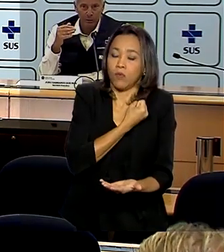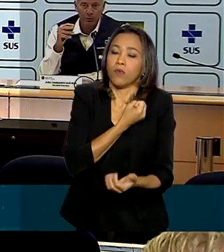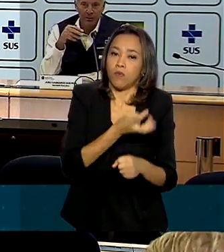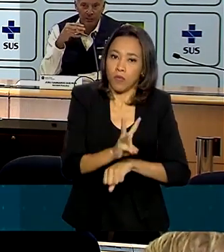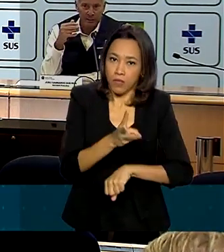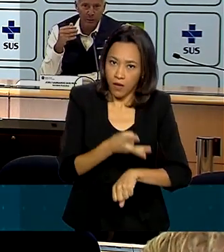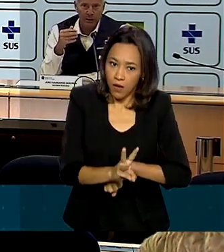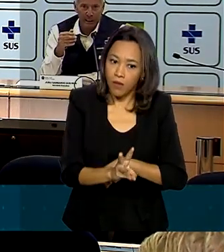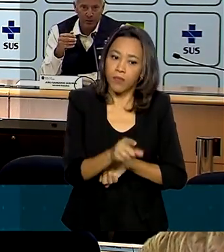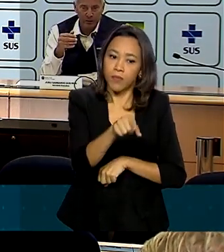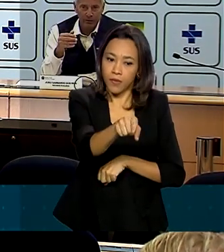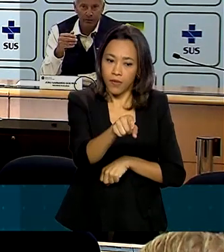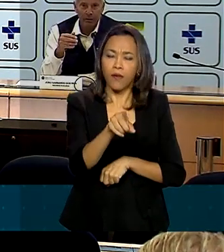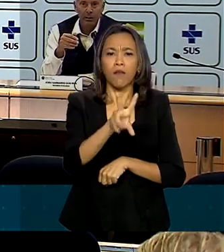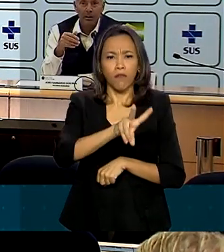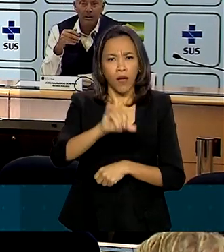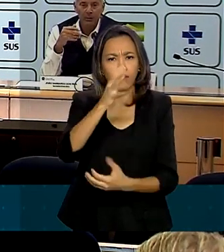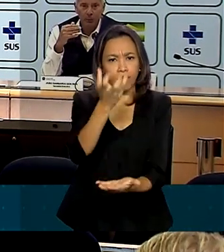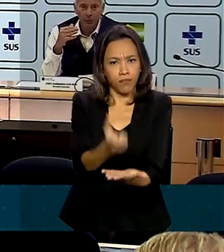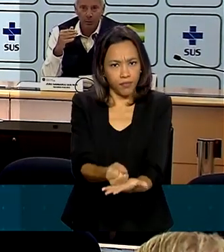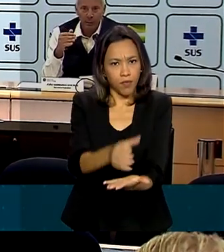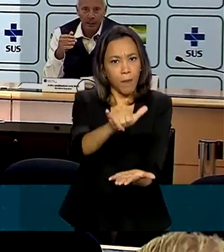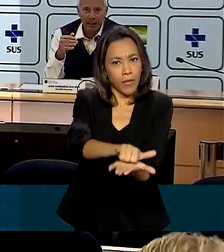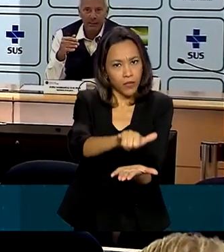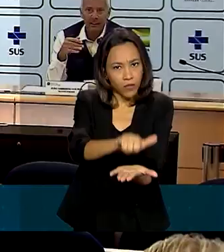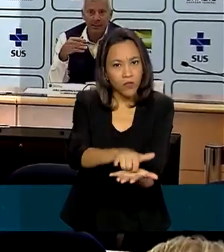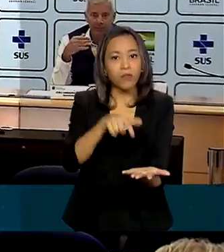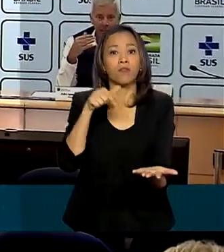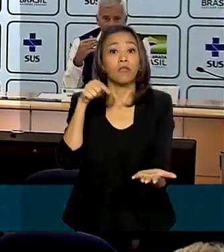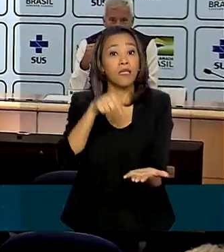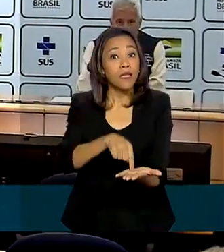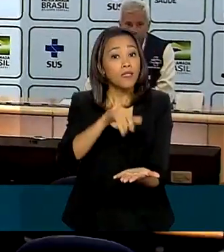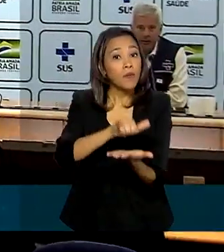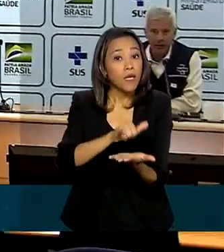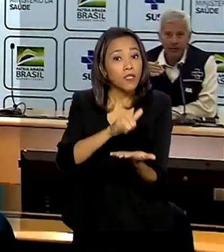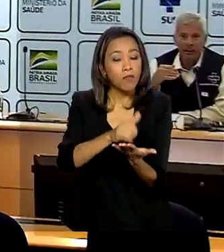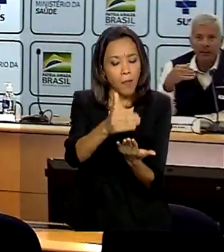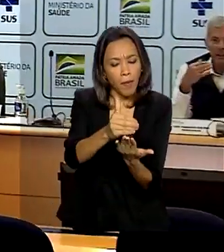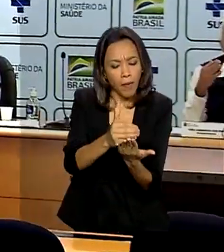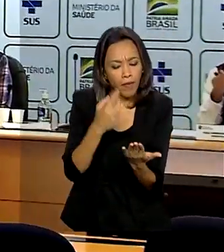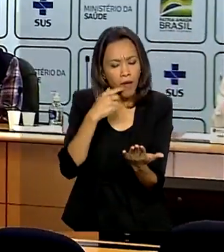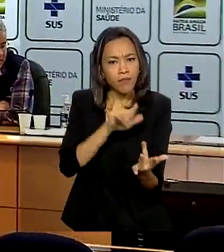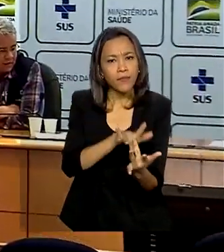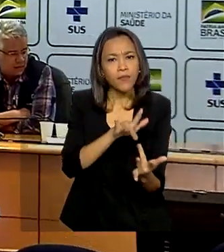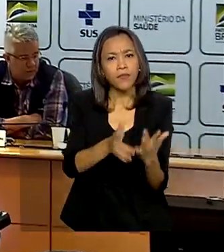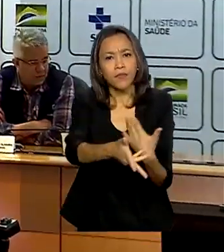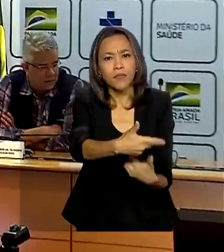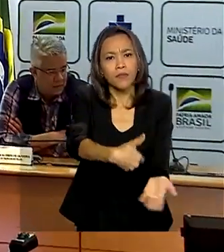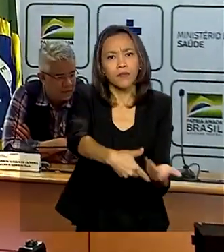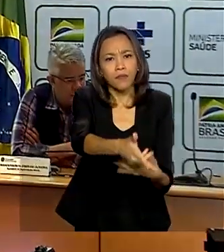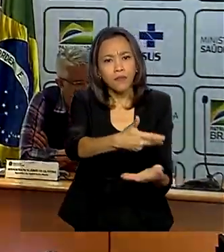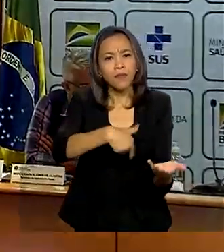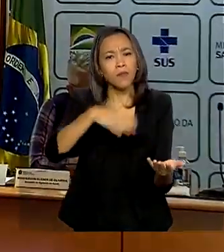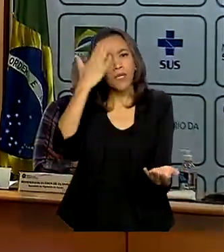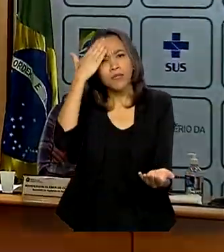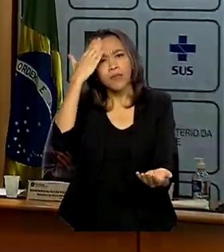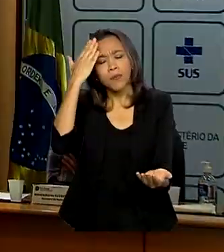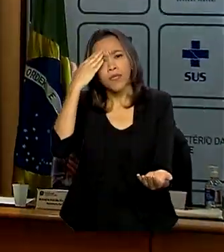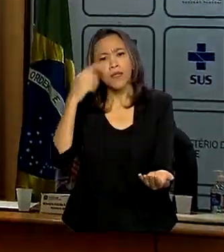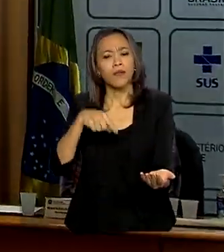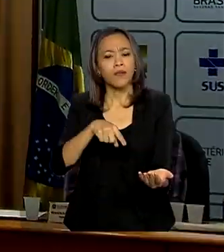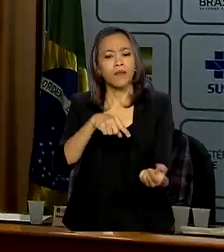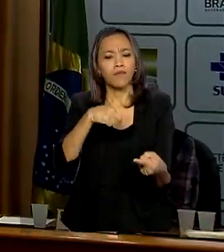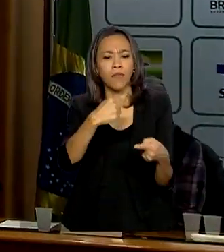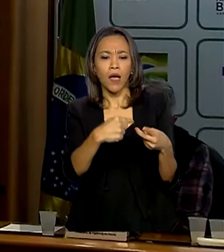já vai ter o aplicativo e a pessoa poderá, nesse aplicativo, fazer interações para consultar qualquer uma